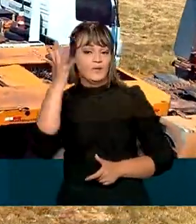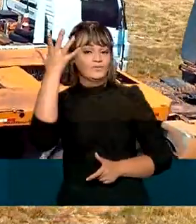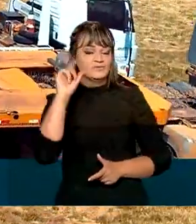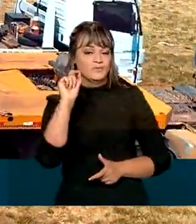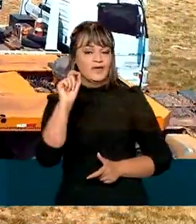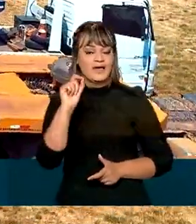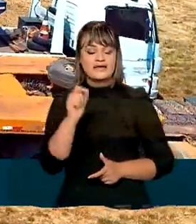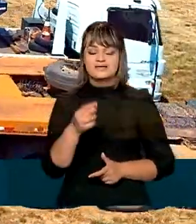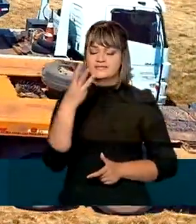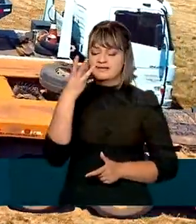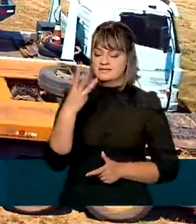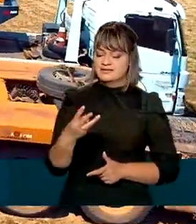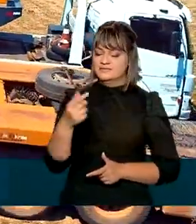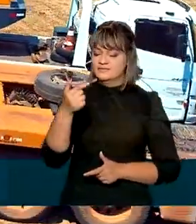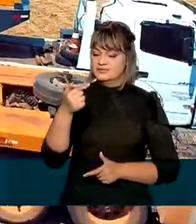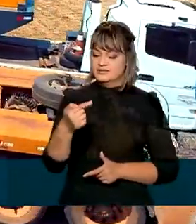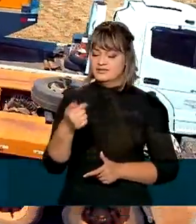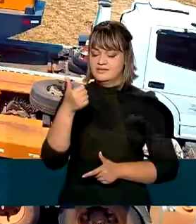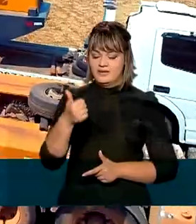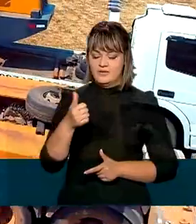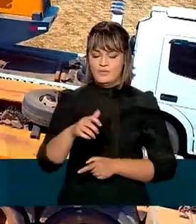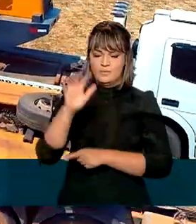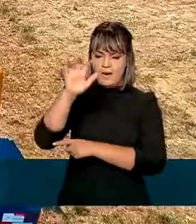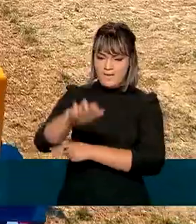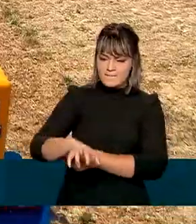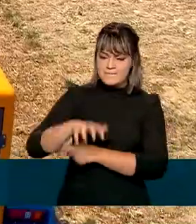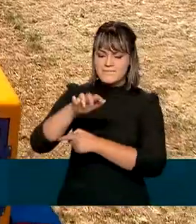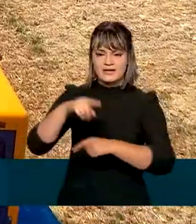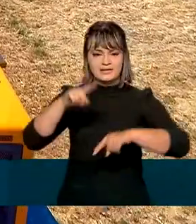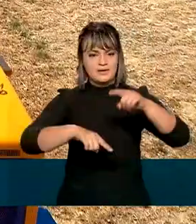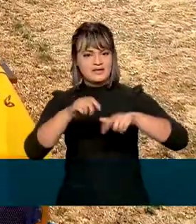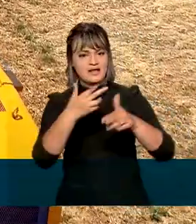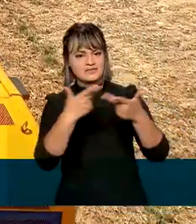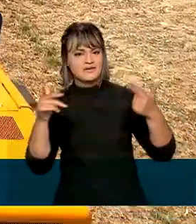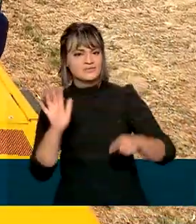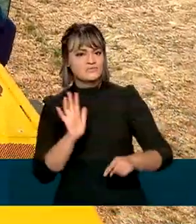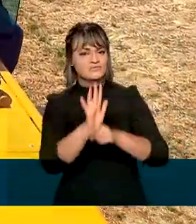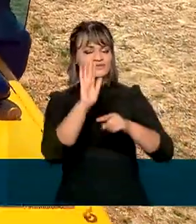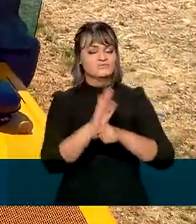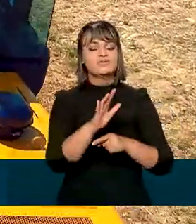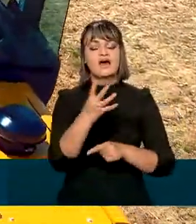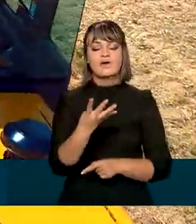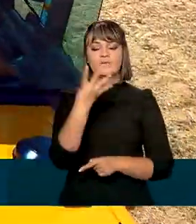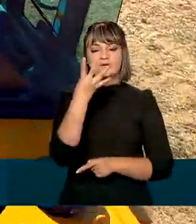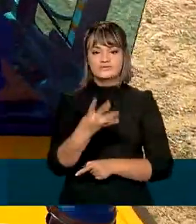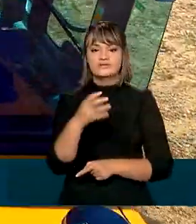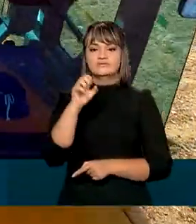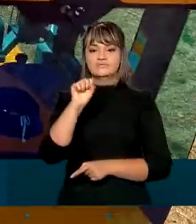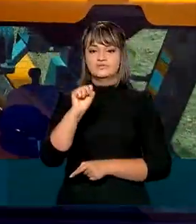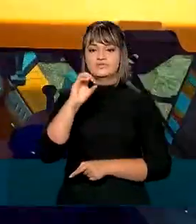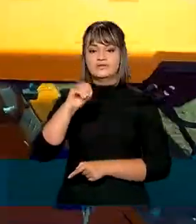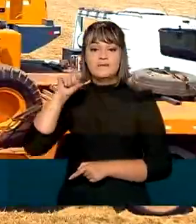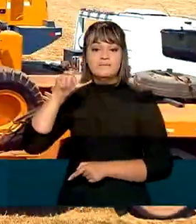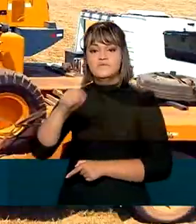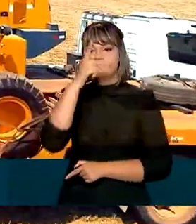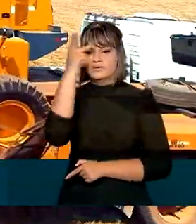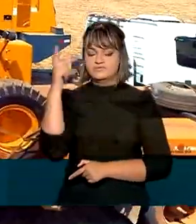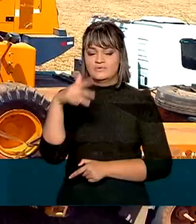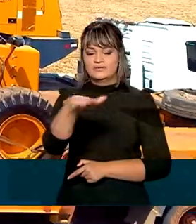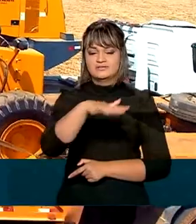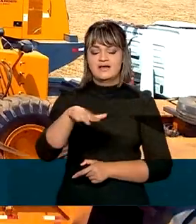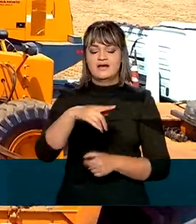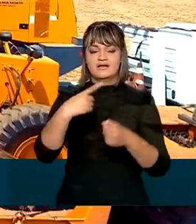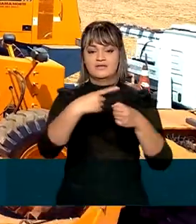serão entregues 371 máquinas e equipamentos que vão beneficiar cerca de 480 mil pessoas em